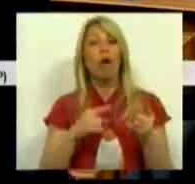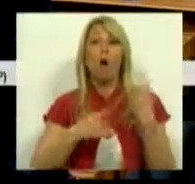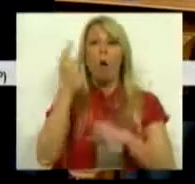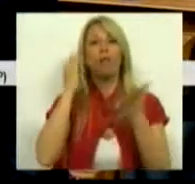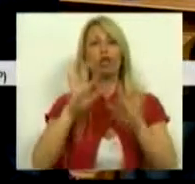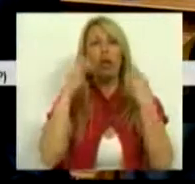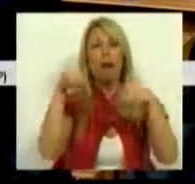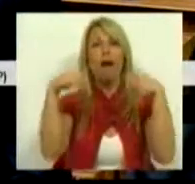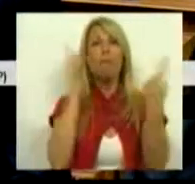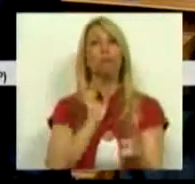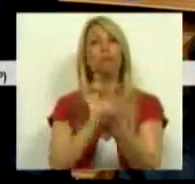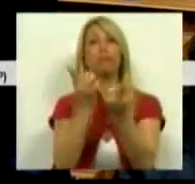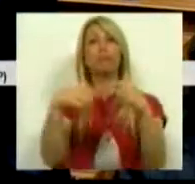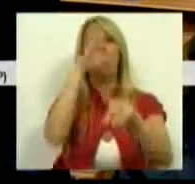Educação.